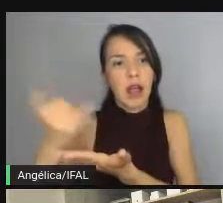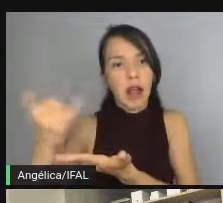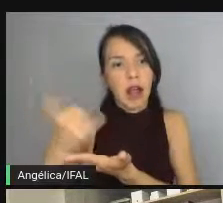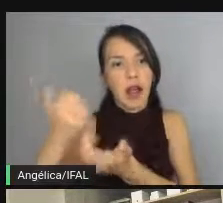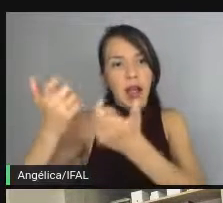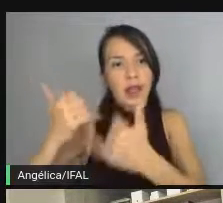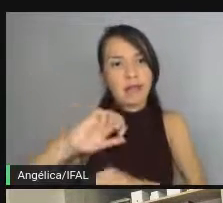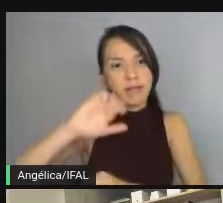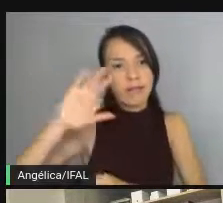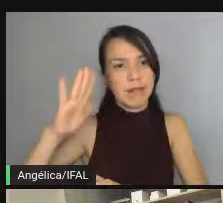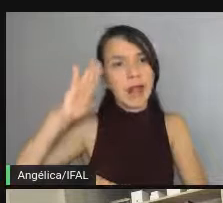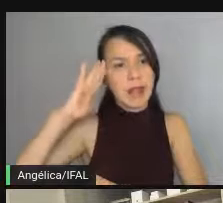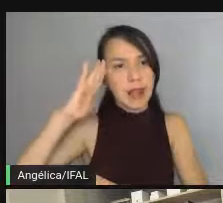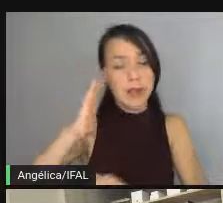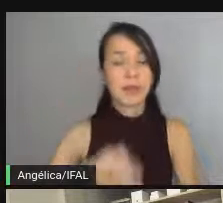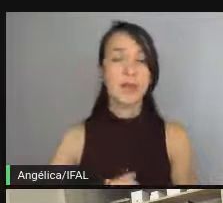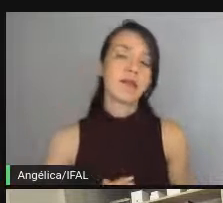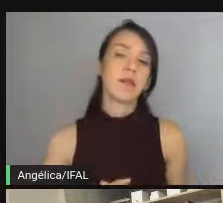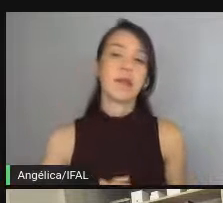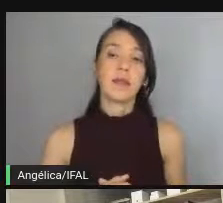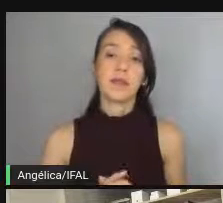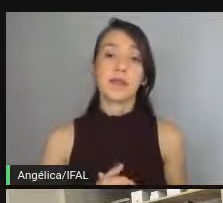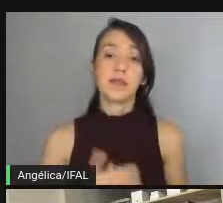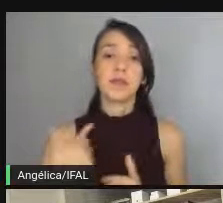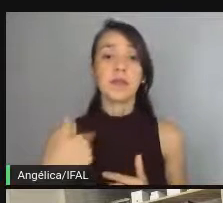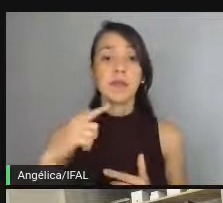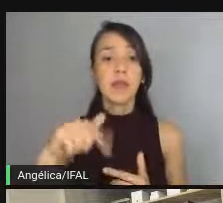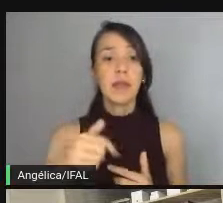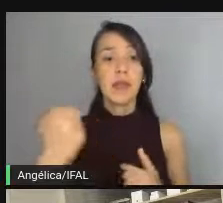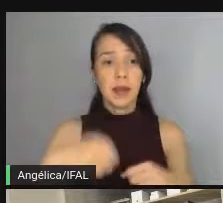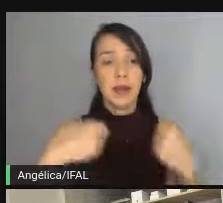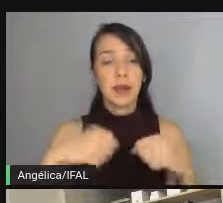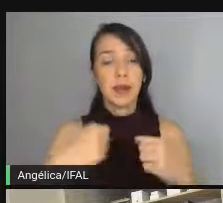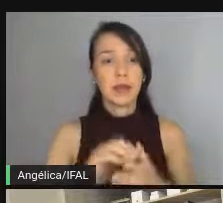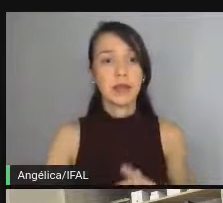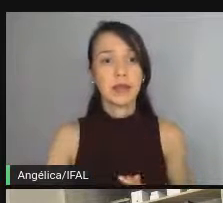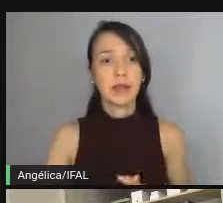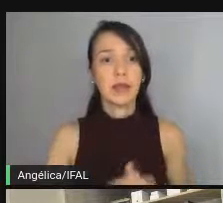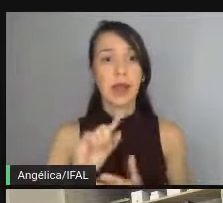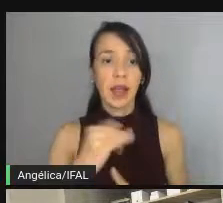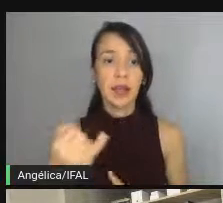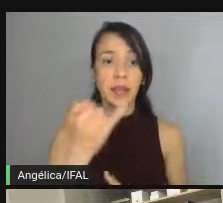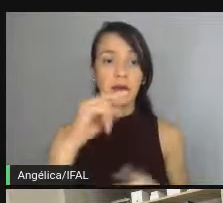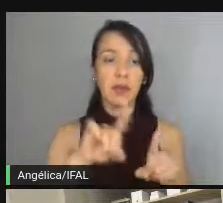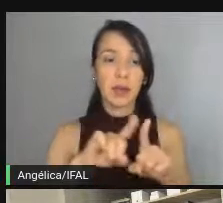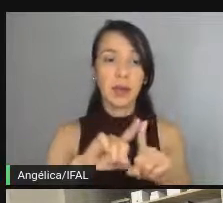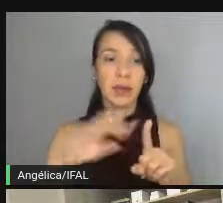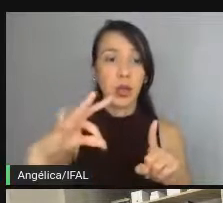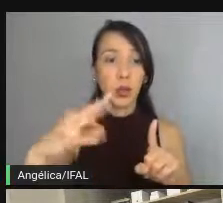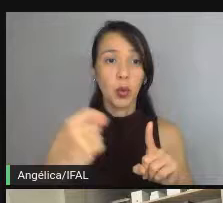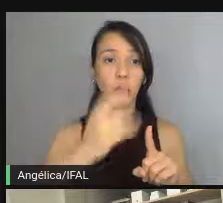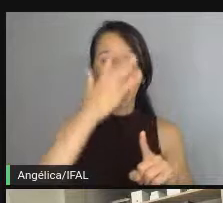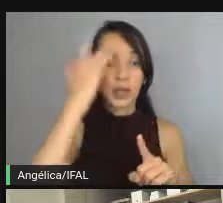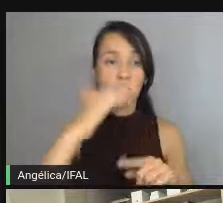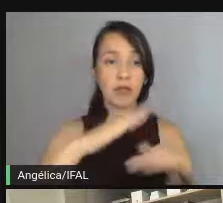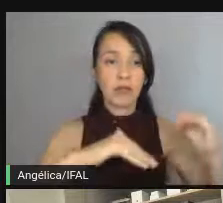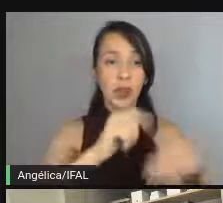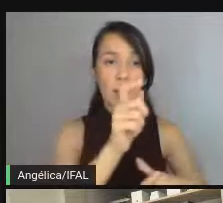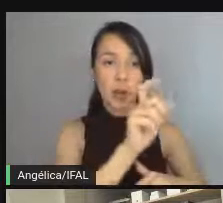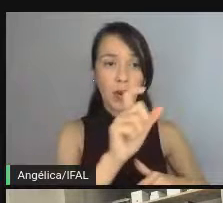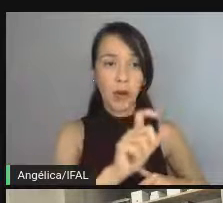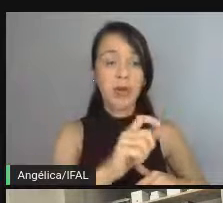aí, ia quebrar o sistema. Então, é preciso, é importante, todo desenvolvedor saber como